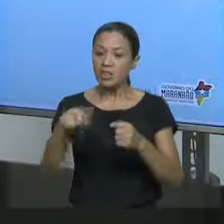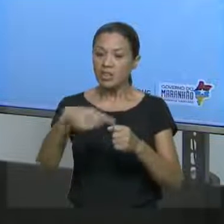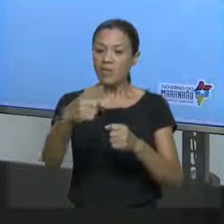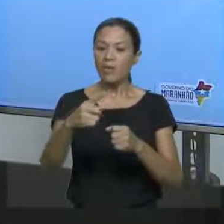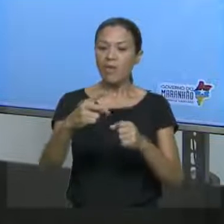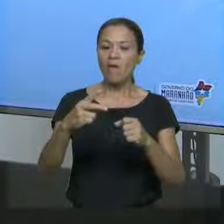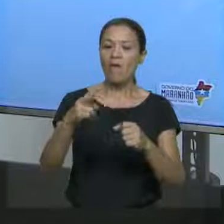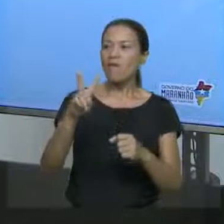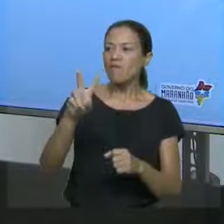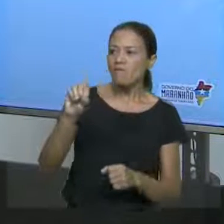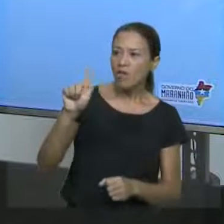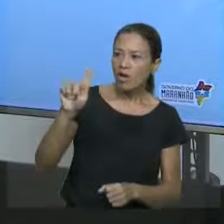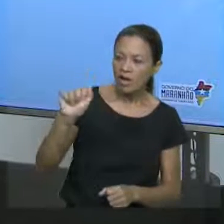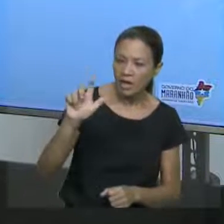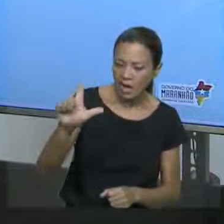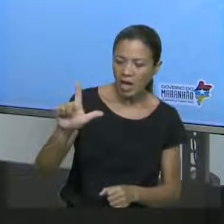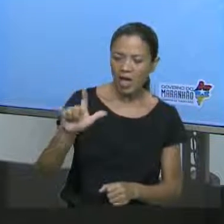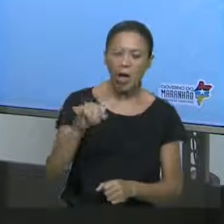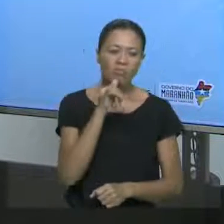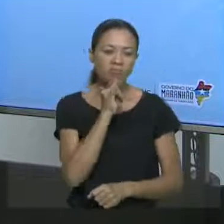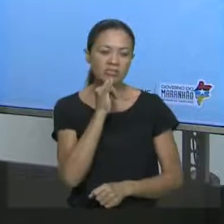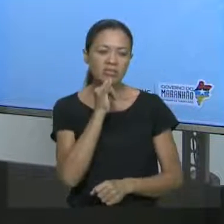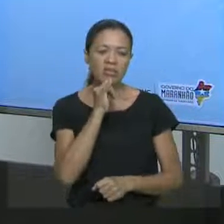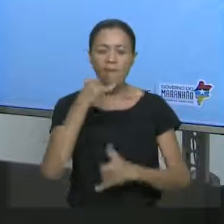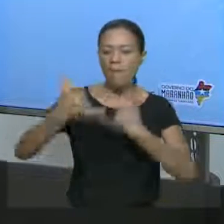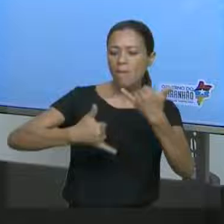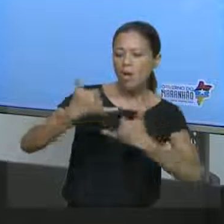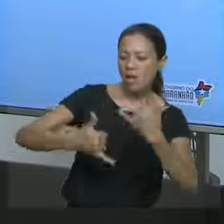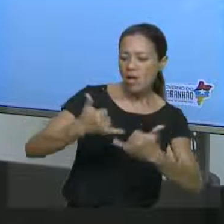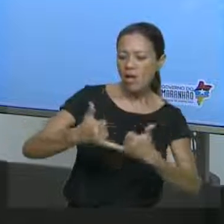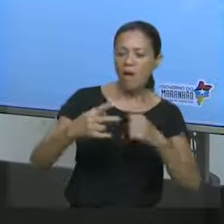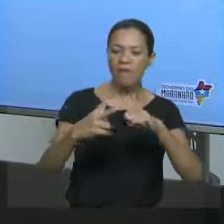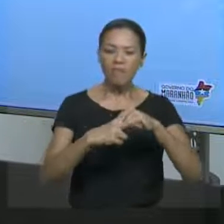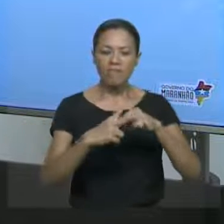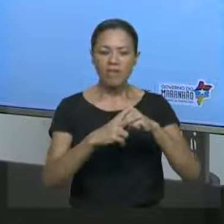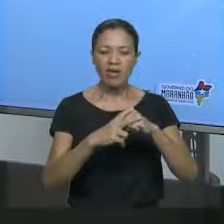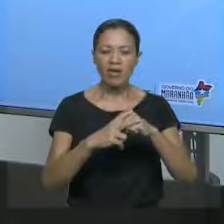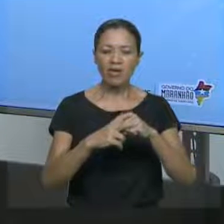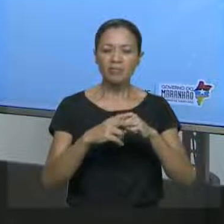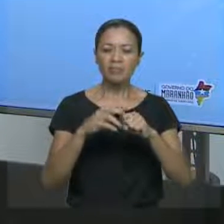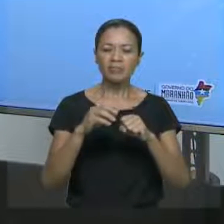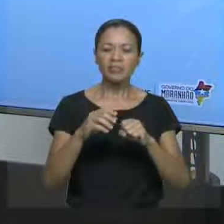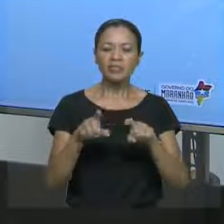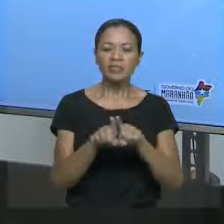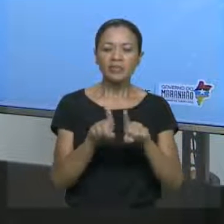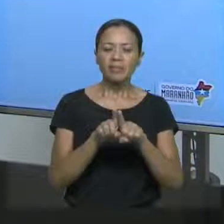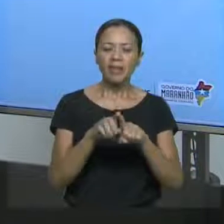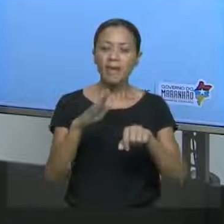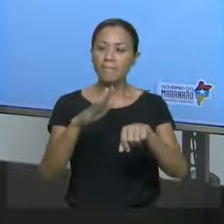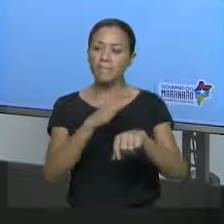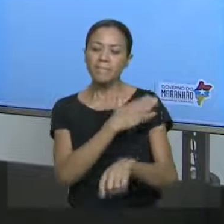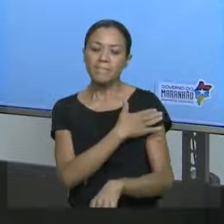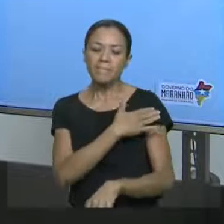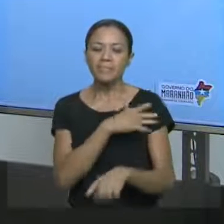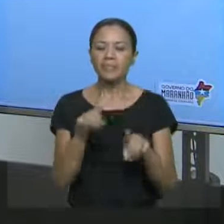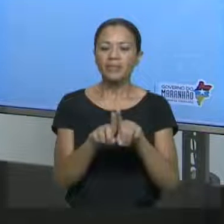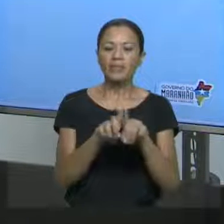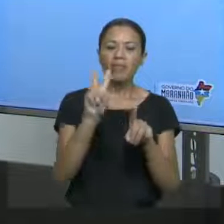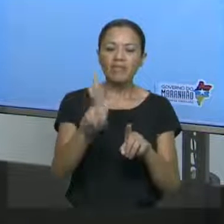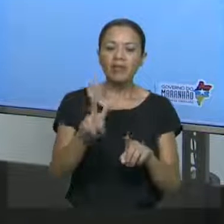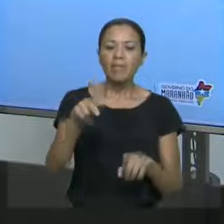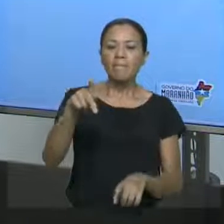vogal, como exemplo, play, o verbo jogar, brincar, tocar, ele vai levar somente S. Play,